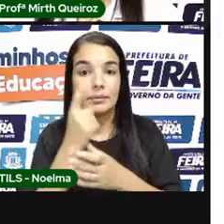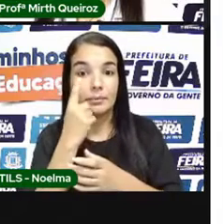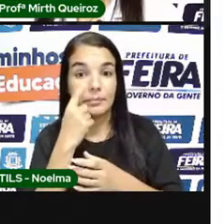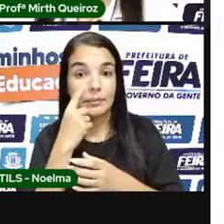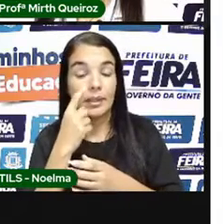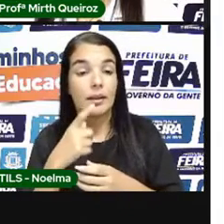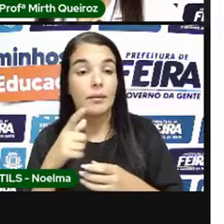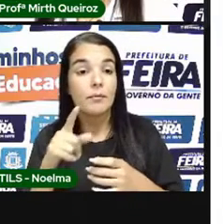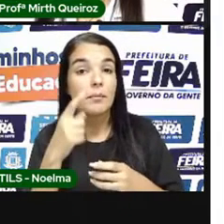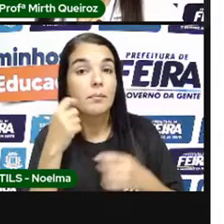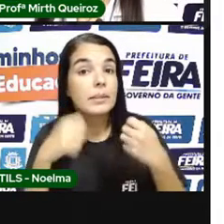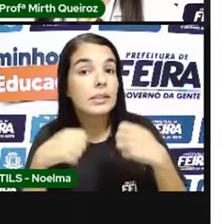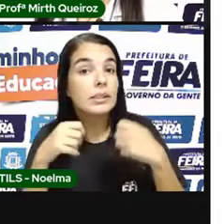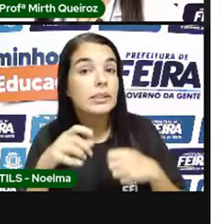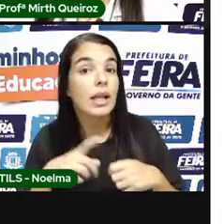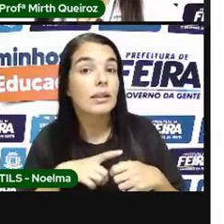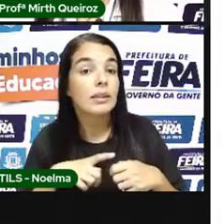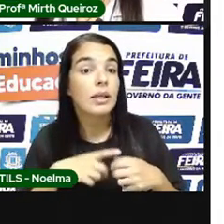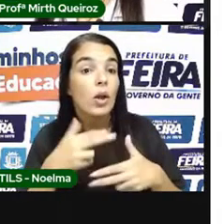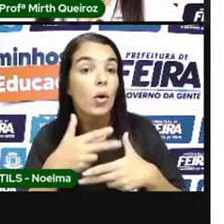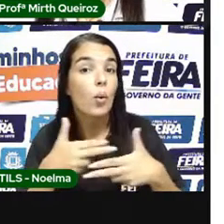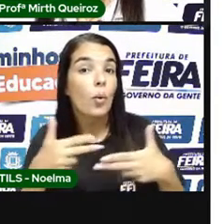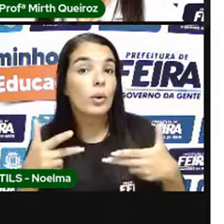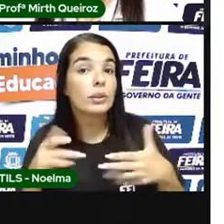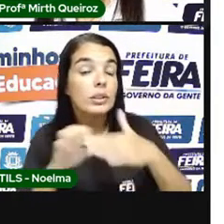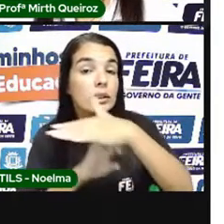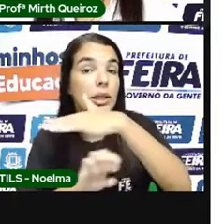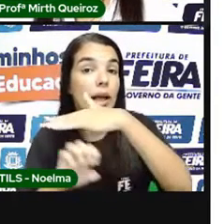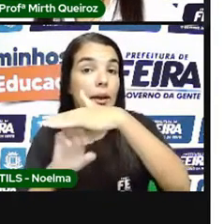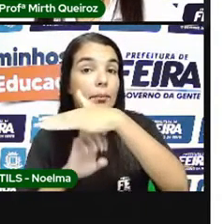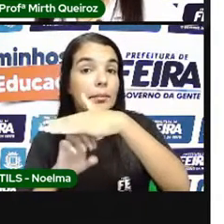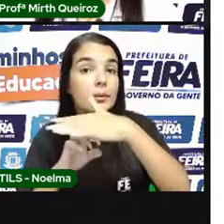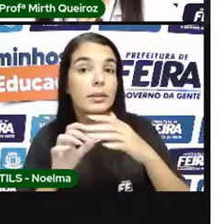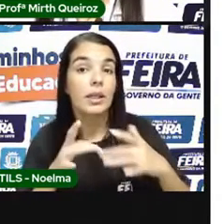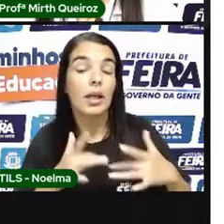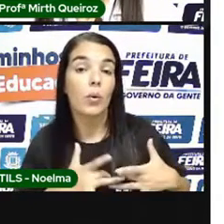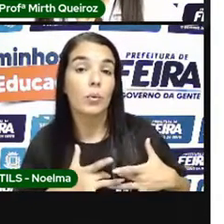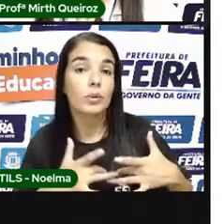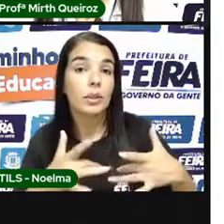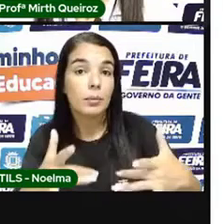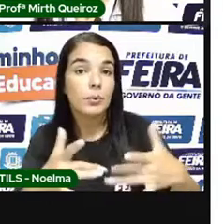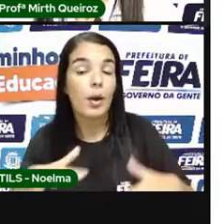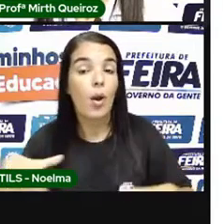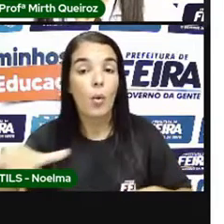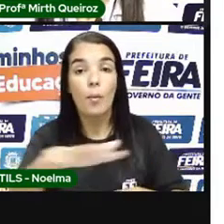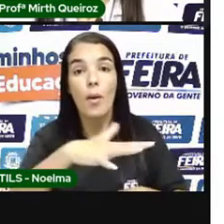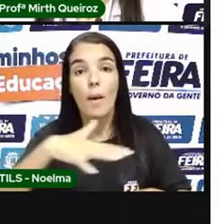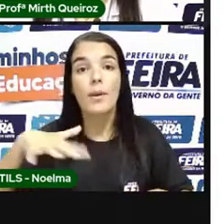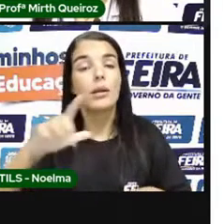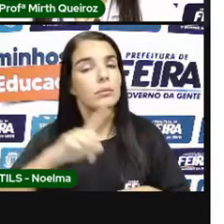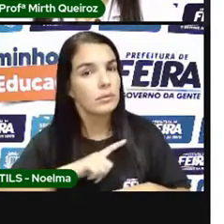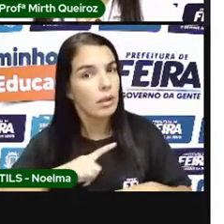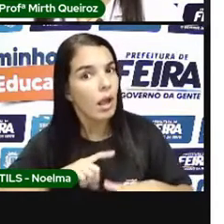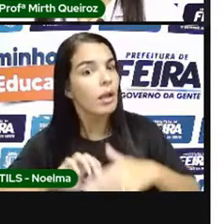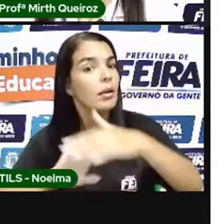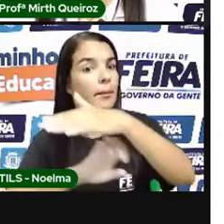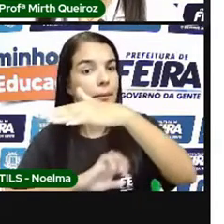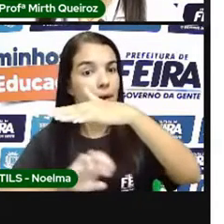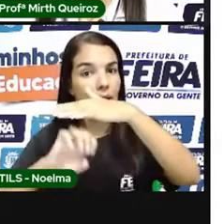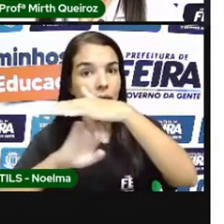Comprar coisas Que Onde essas empresas Elas contribuem Com o meio ambiente Também, né? De forma